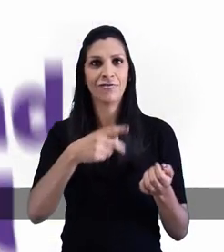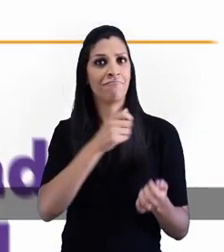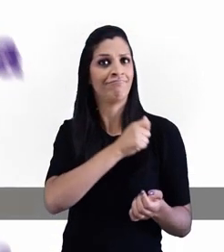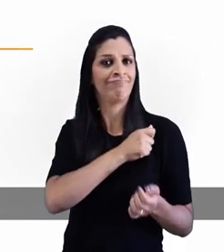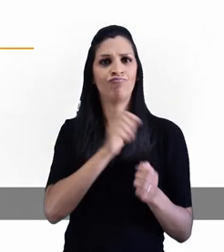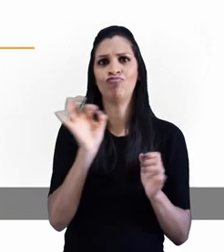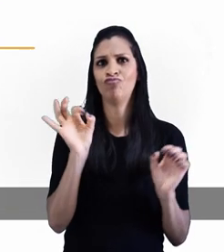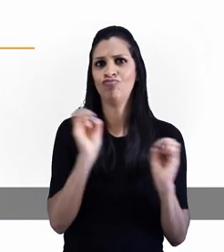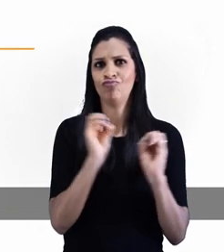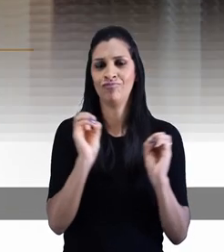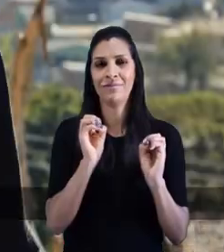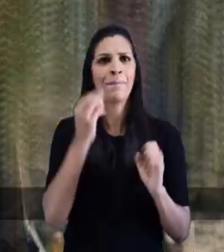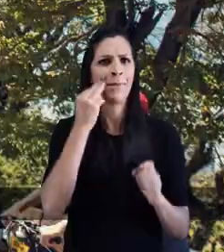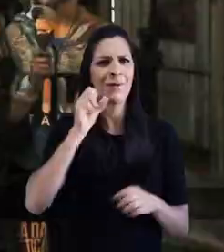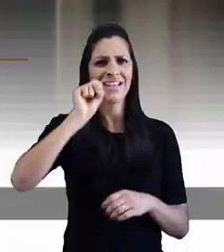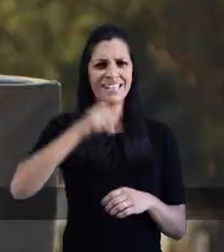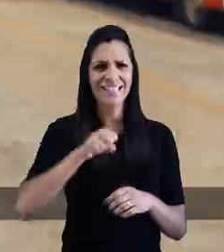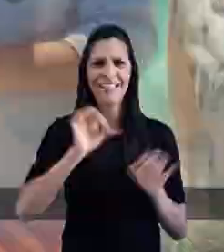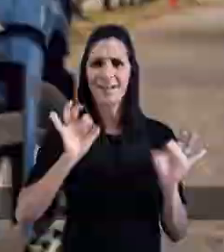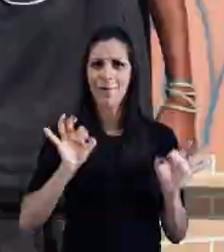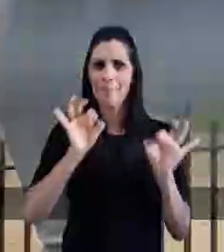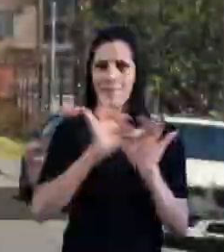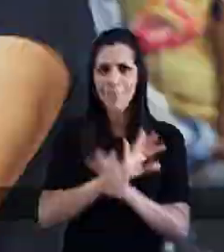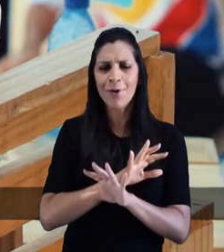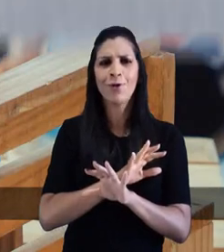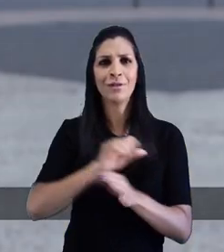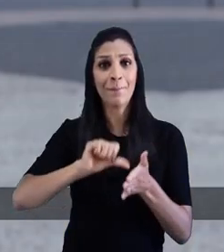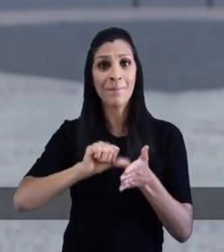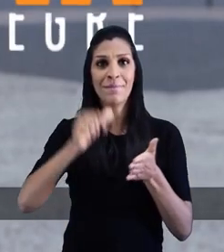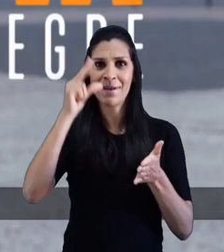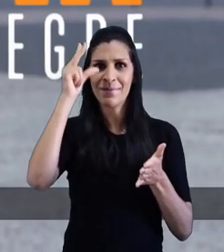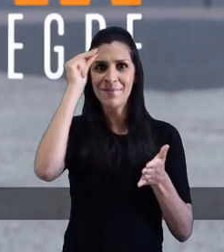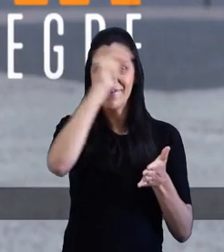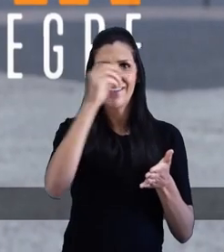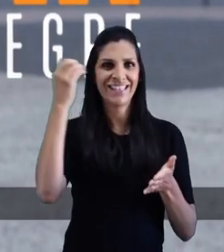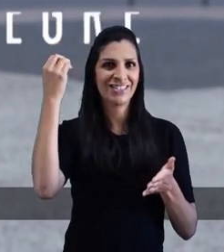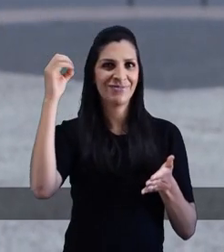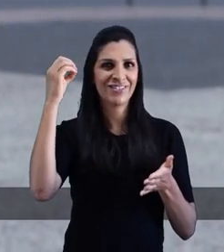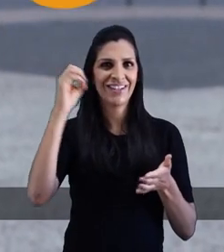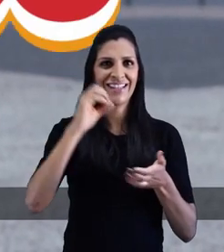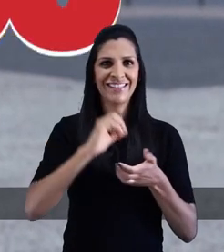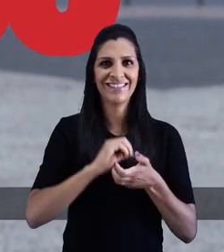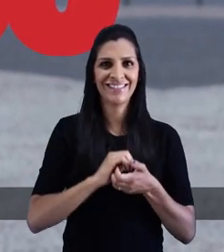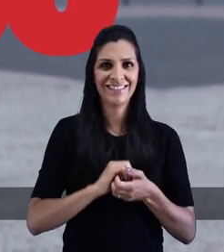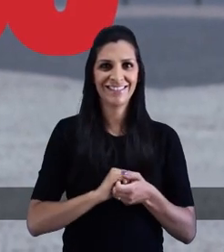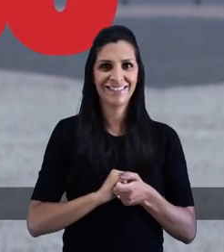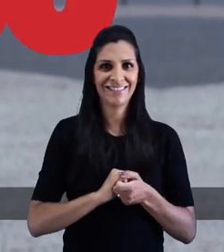-presidente. Ele não. Manuela, sim, está pronta para ser a primeira prefeita de Porto Alegre. Obrigado.